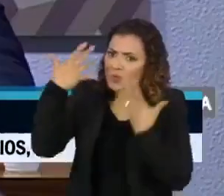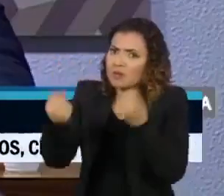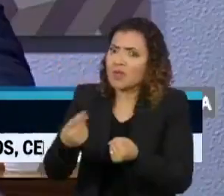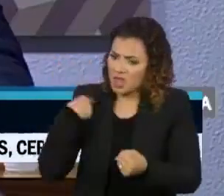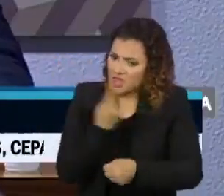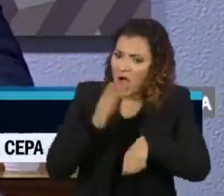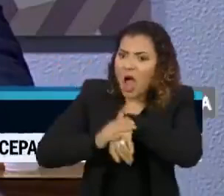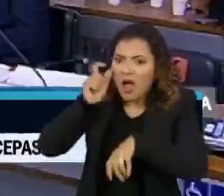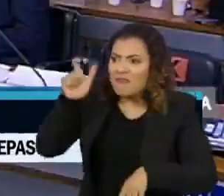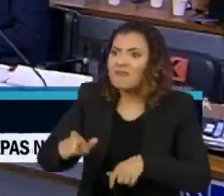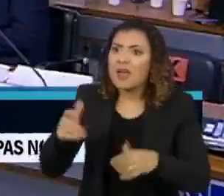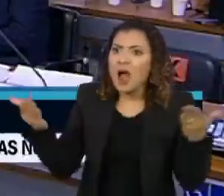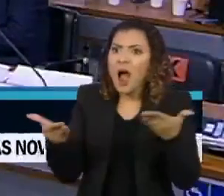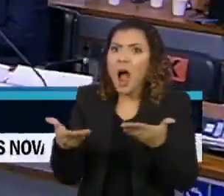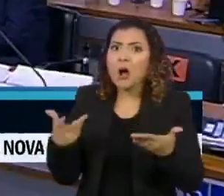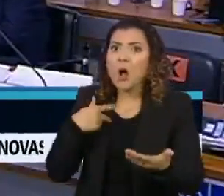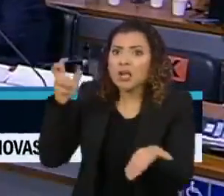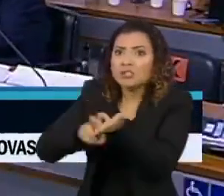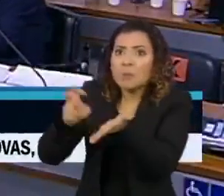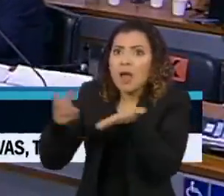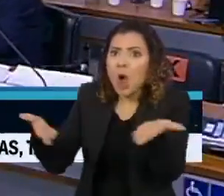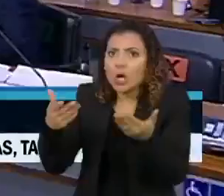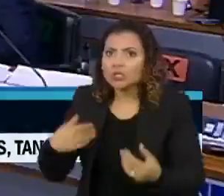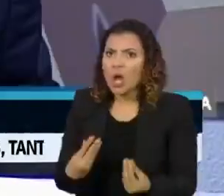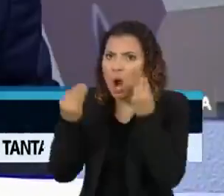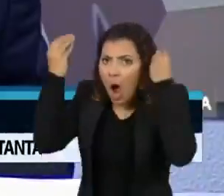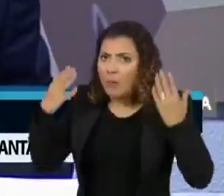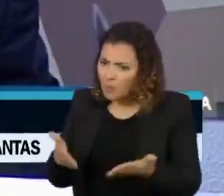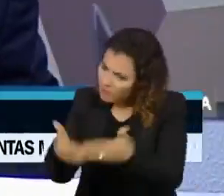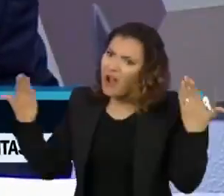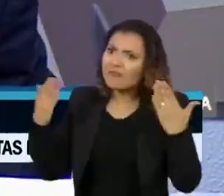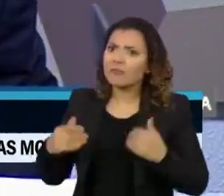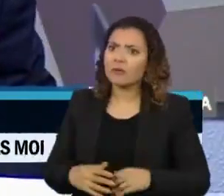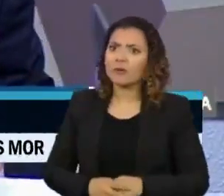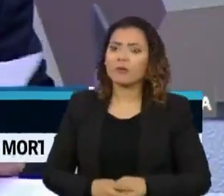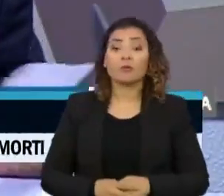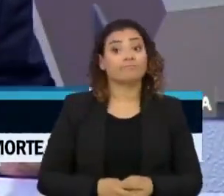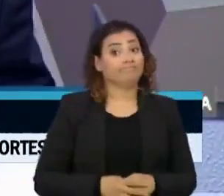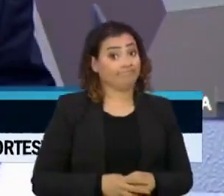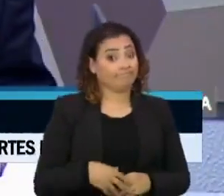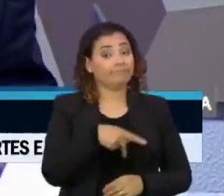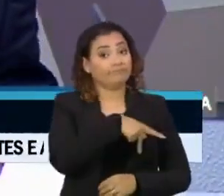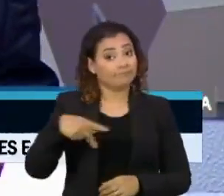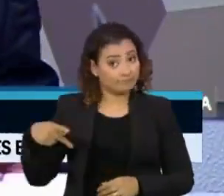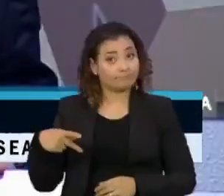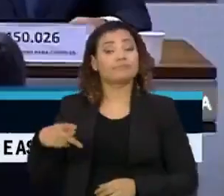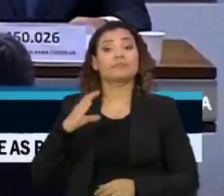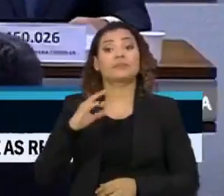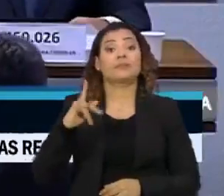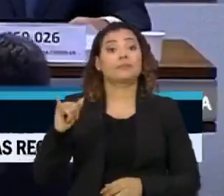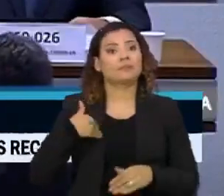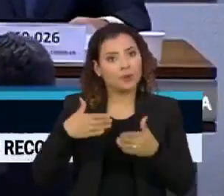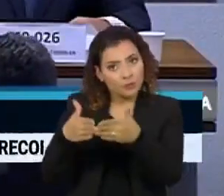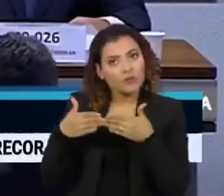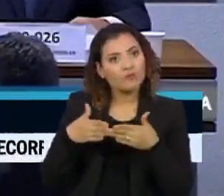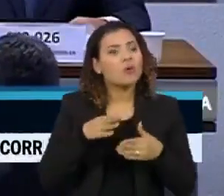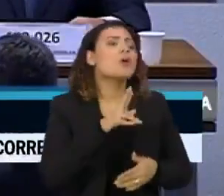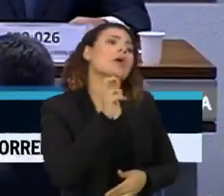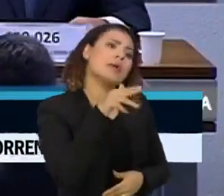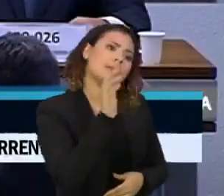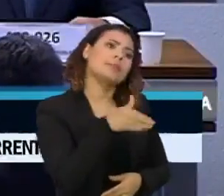nós estamos assistindo aqui nessa manhã. começo. Odienta. O presidente da CPI precisou intervir. Renan,